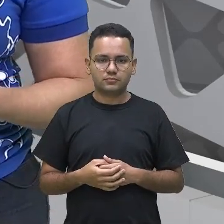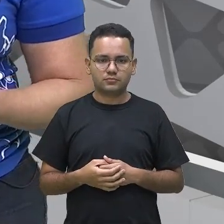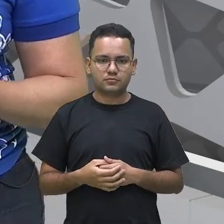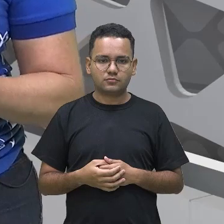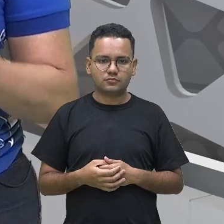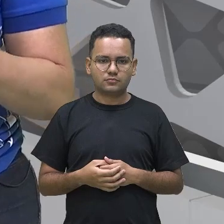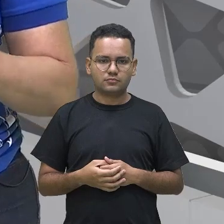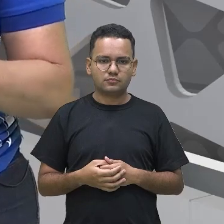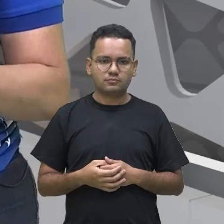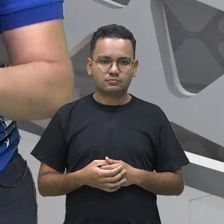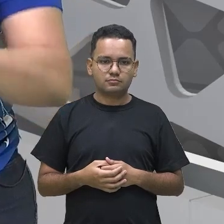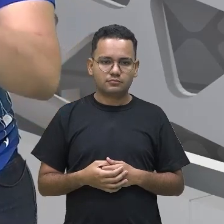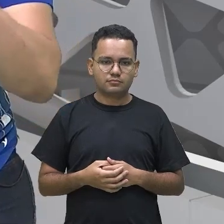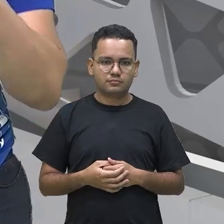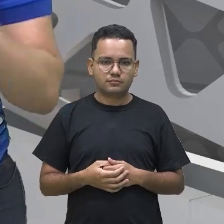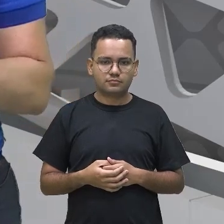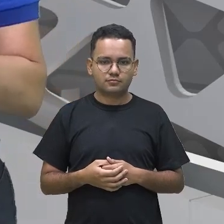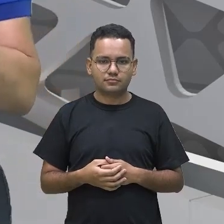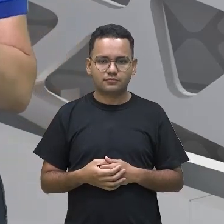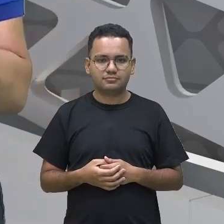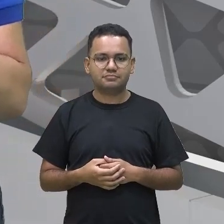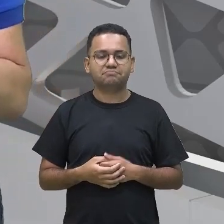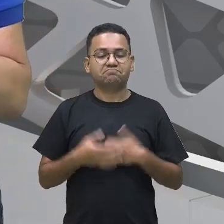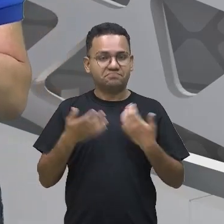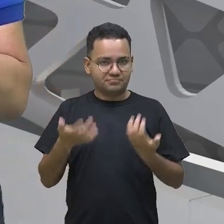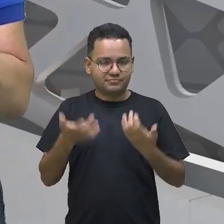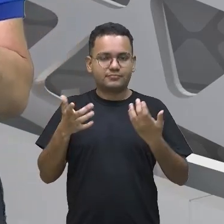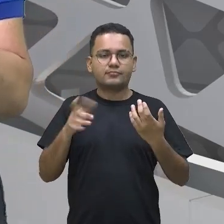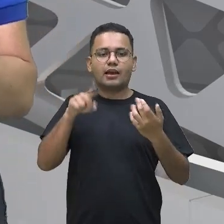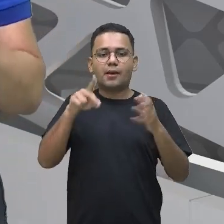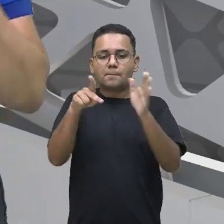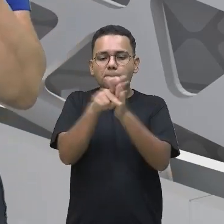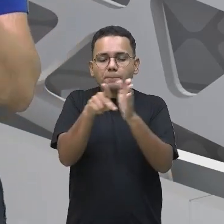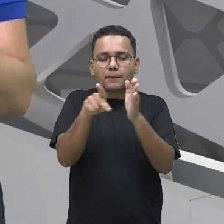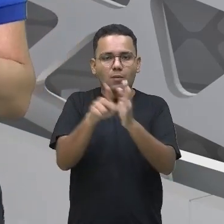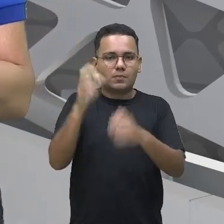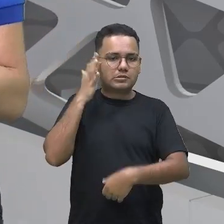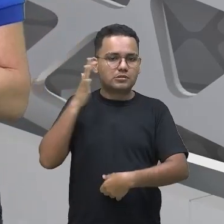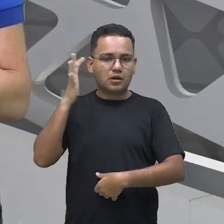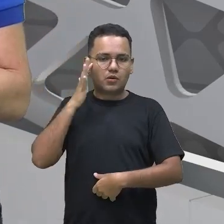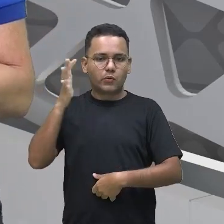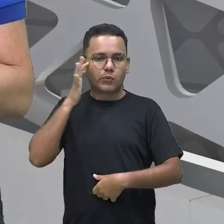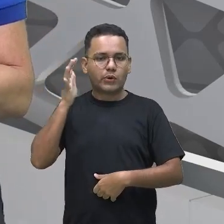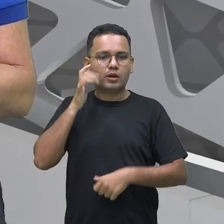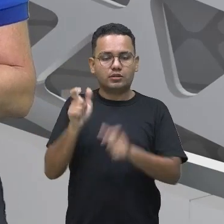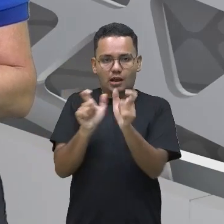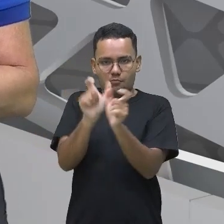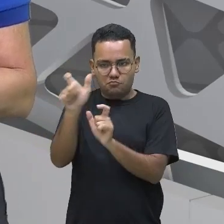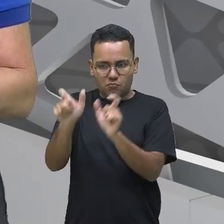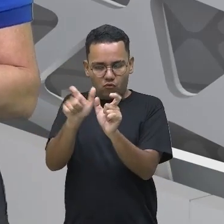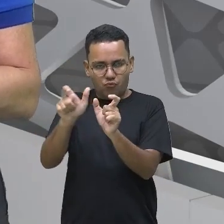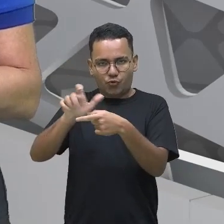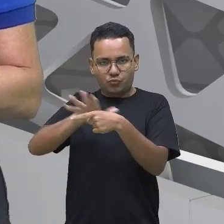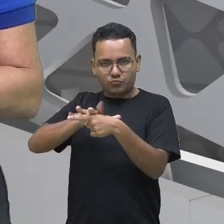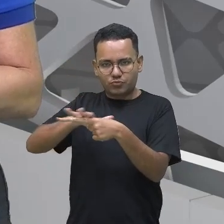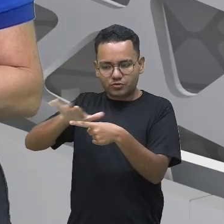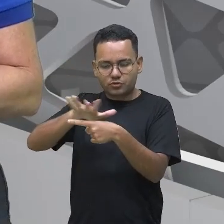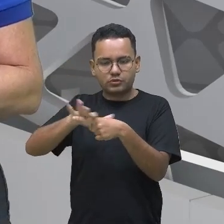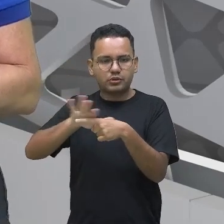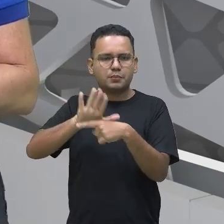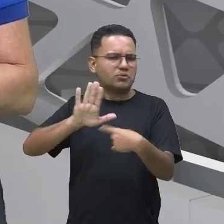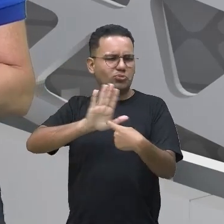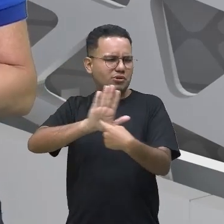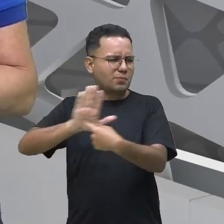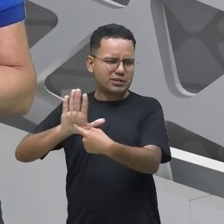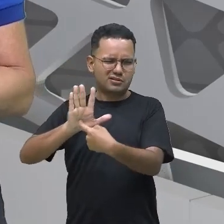Morfofonológicas do NDO, mas não é esse o nosso assunto, estou se apresentando aí para você saber que precisa